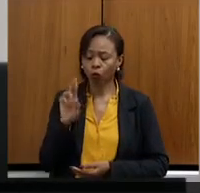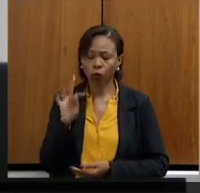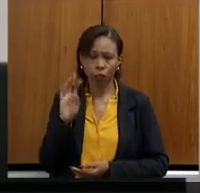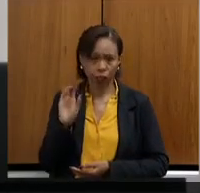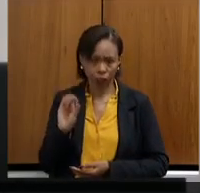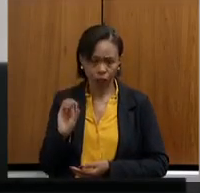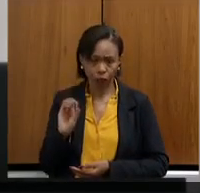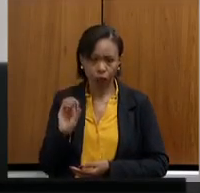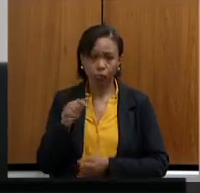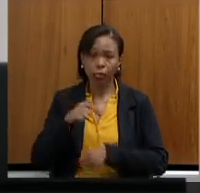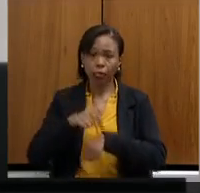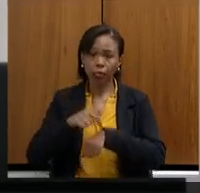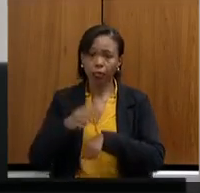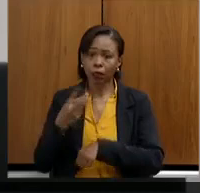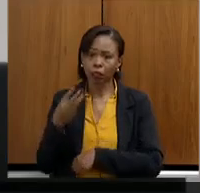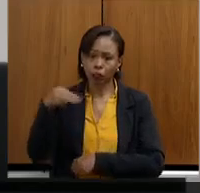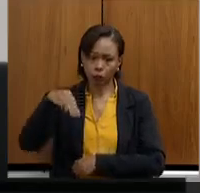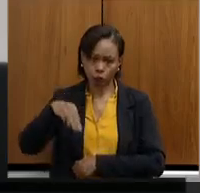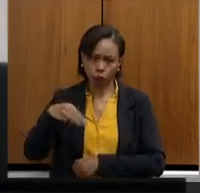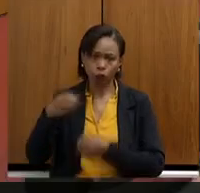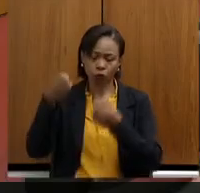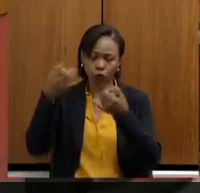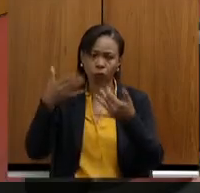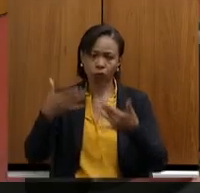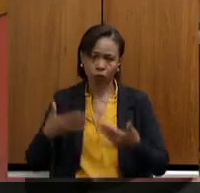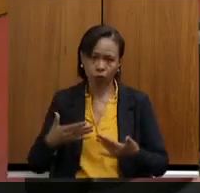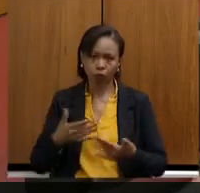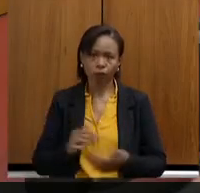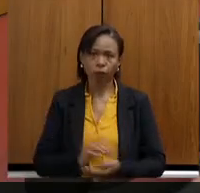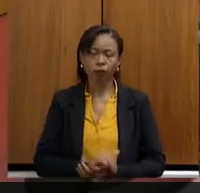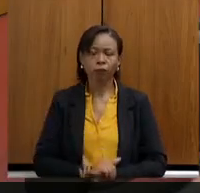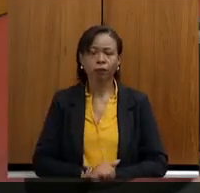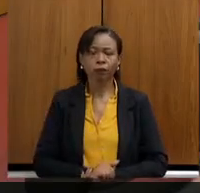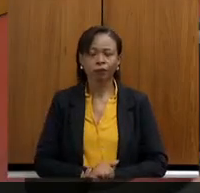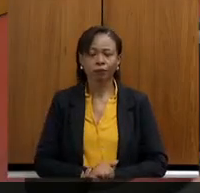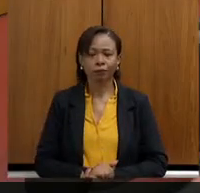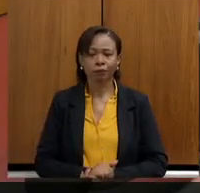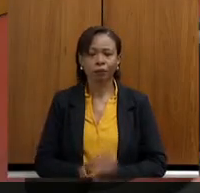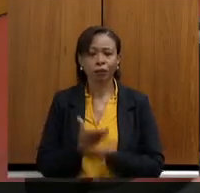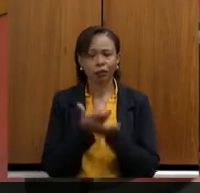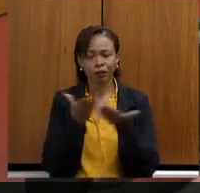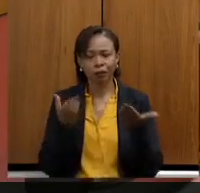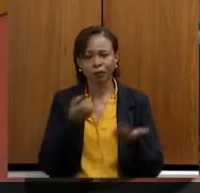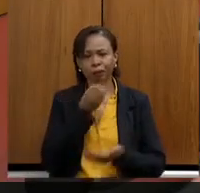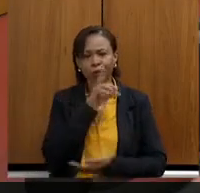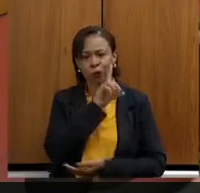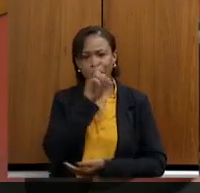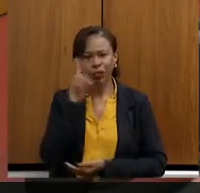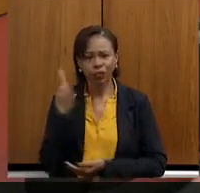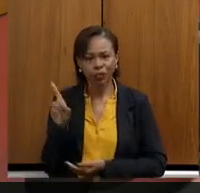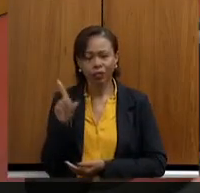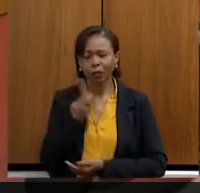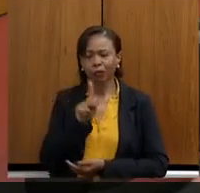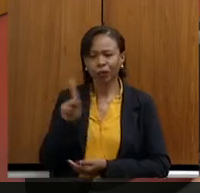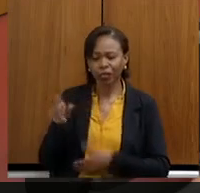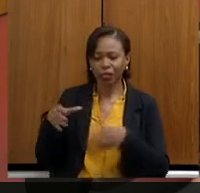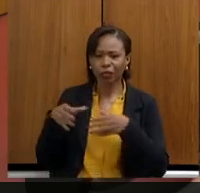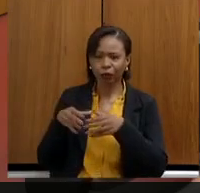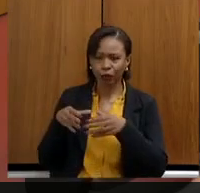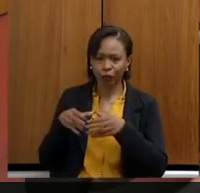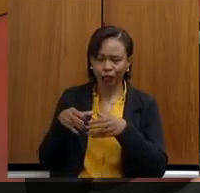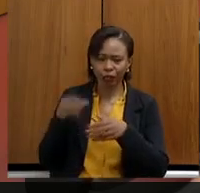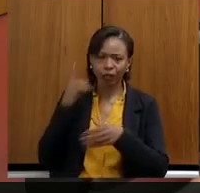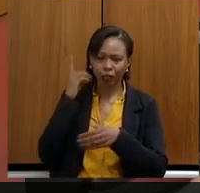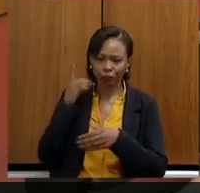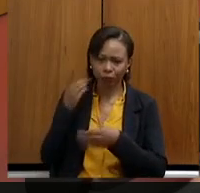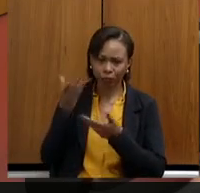regimental de três minutos para as suas colocações. Bom dia a todos, presidente dessa comissão, deputado Noraldino Júnior,